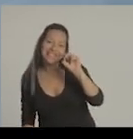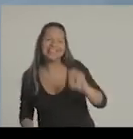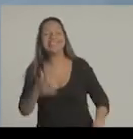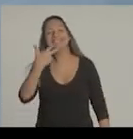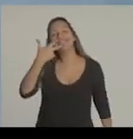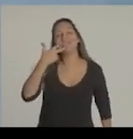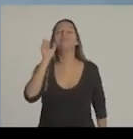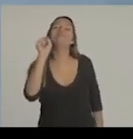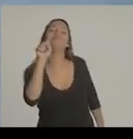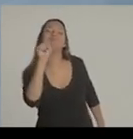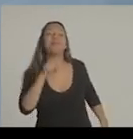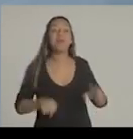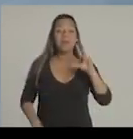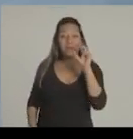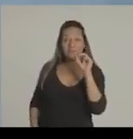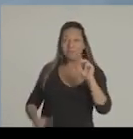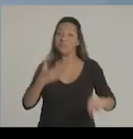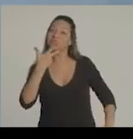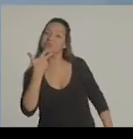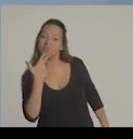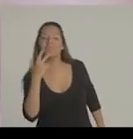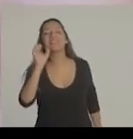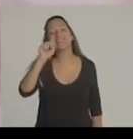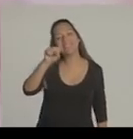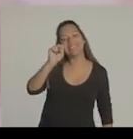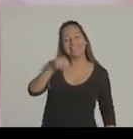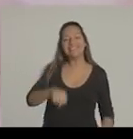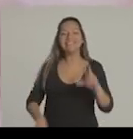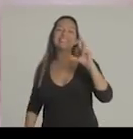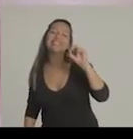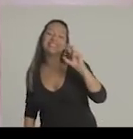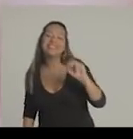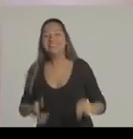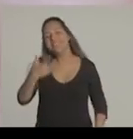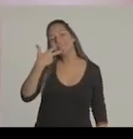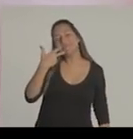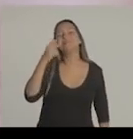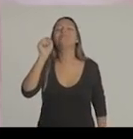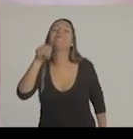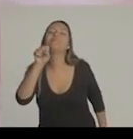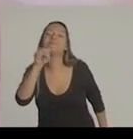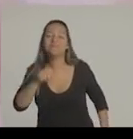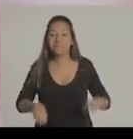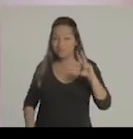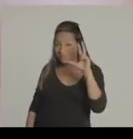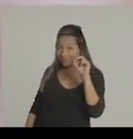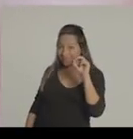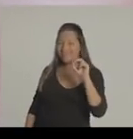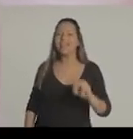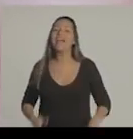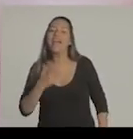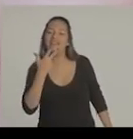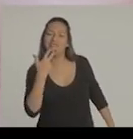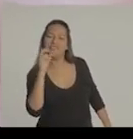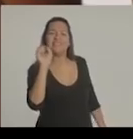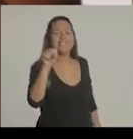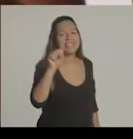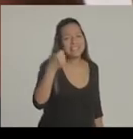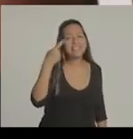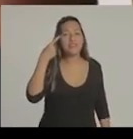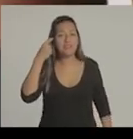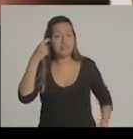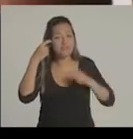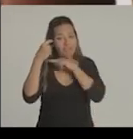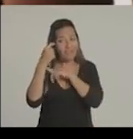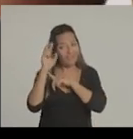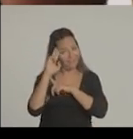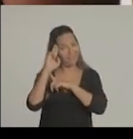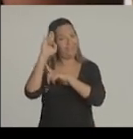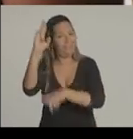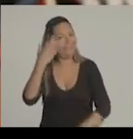Marcelo